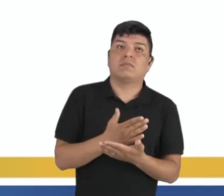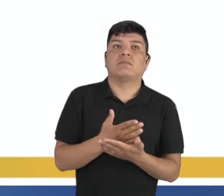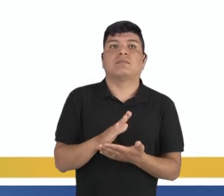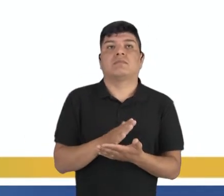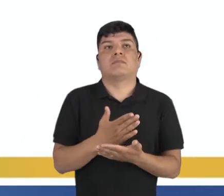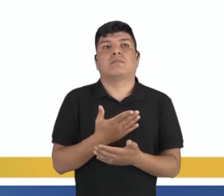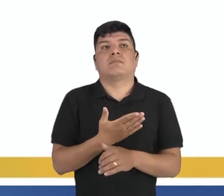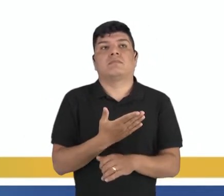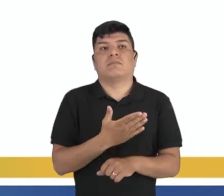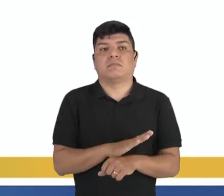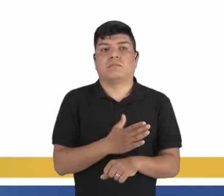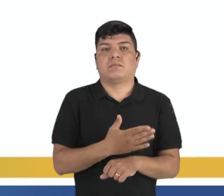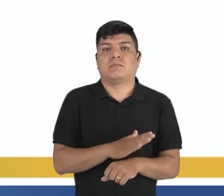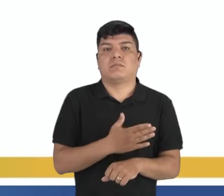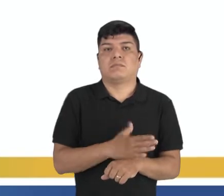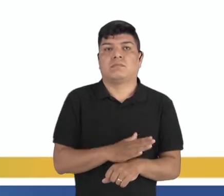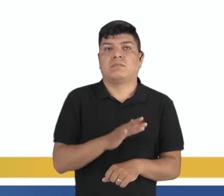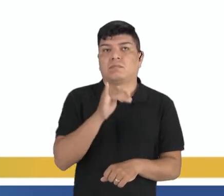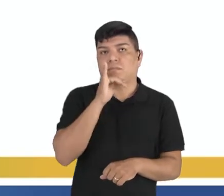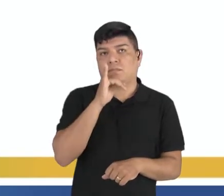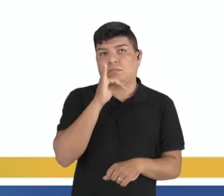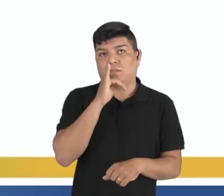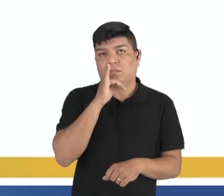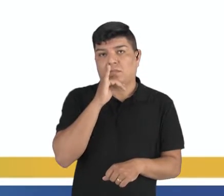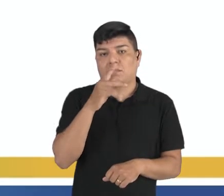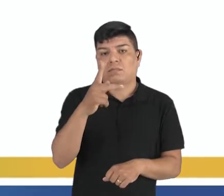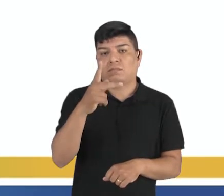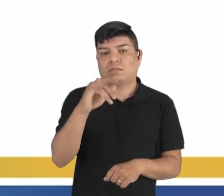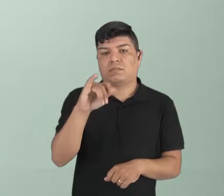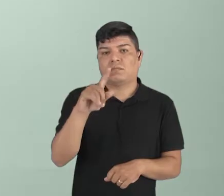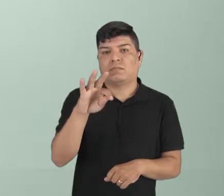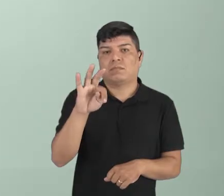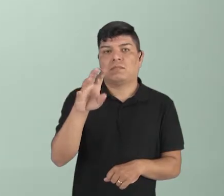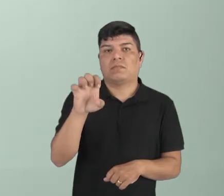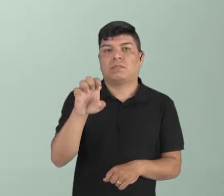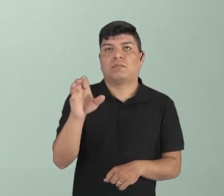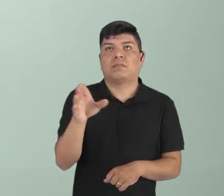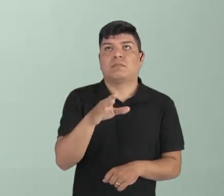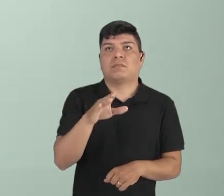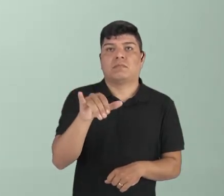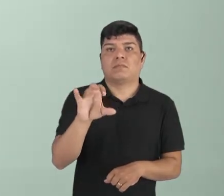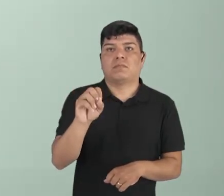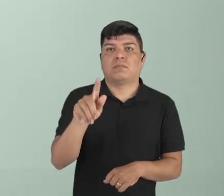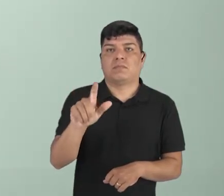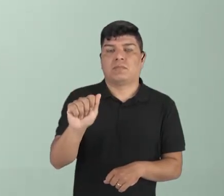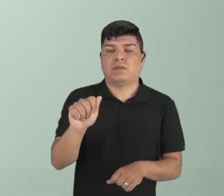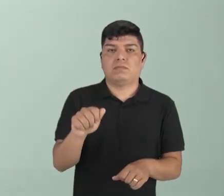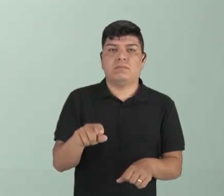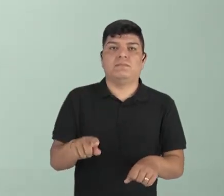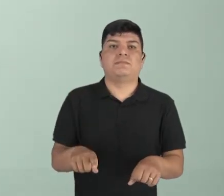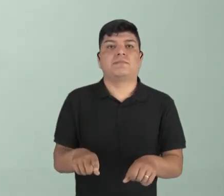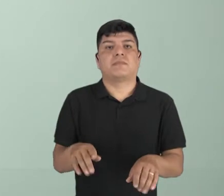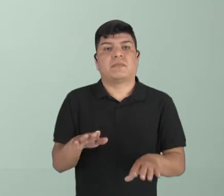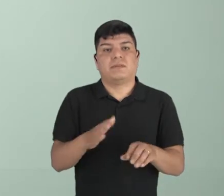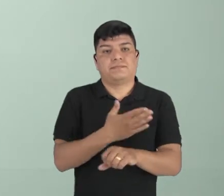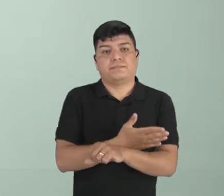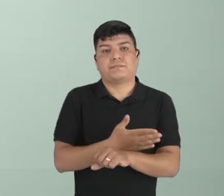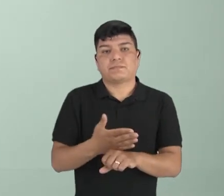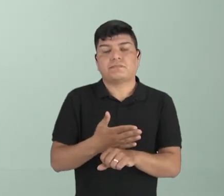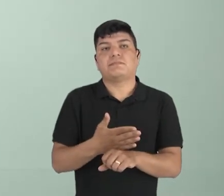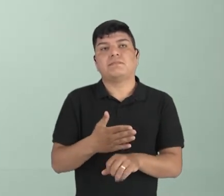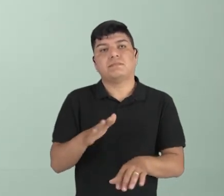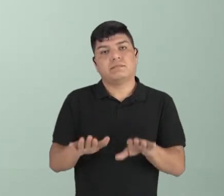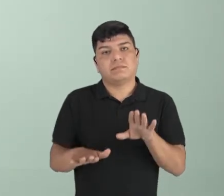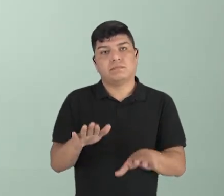práticas alternativas, como, por exemplo, a Pilates e a Yoga. Mas é comum, professor, não tanto, galerinha,